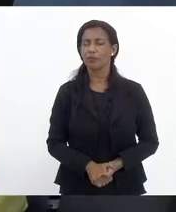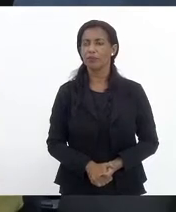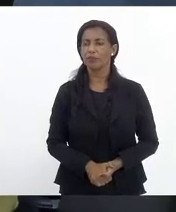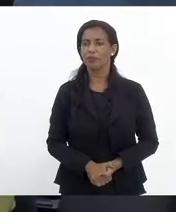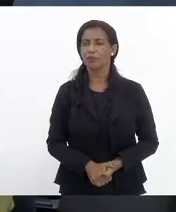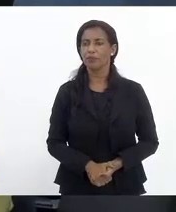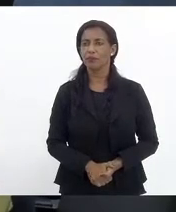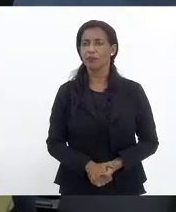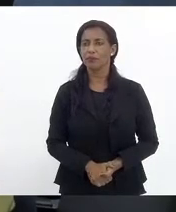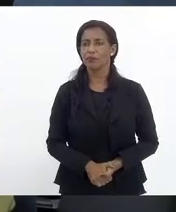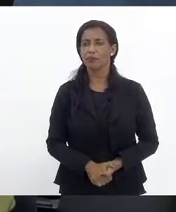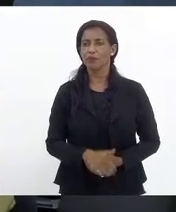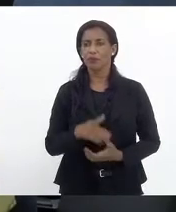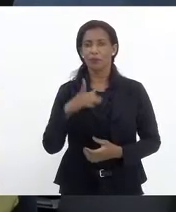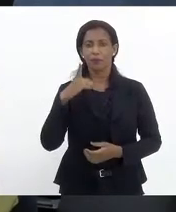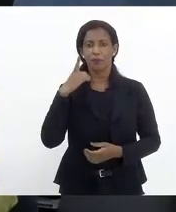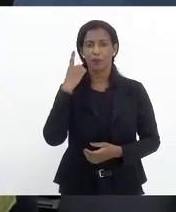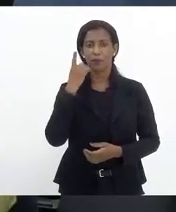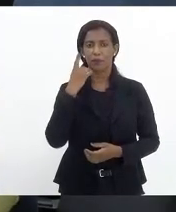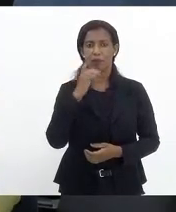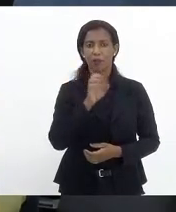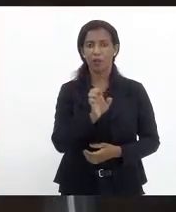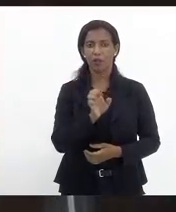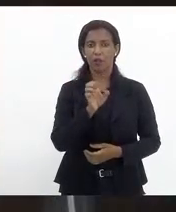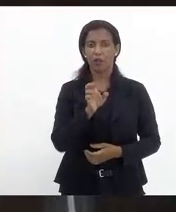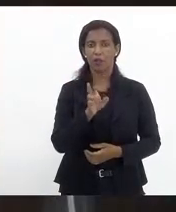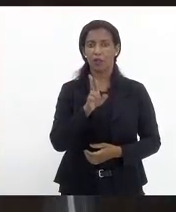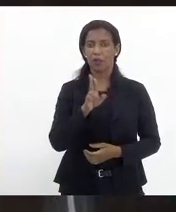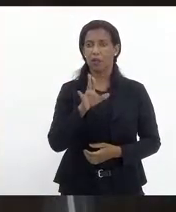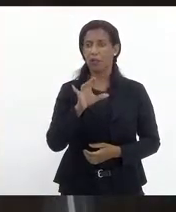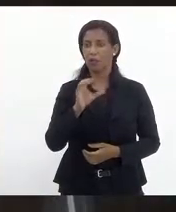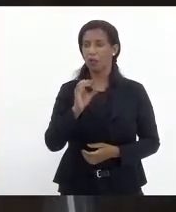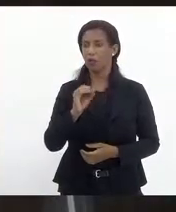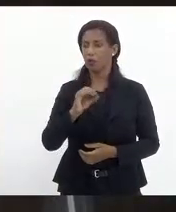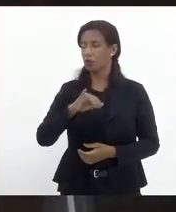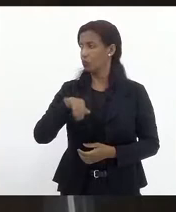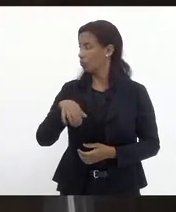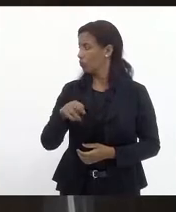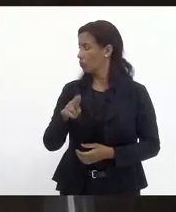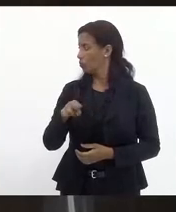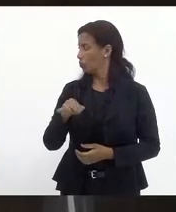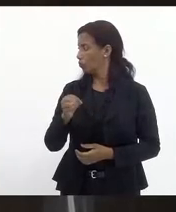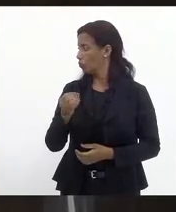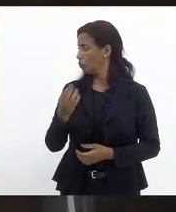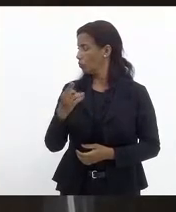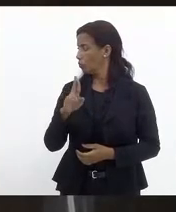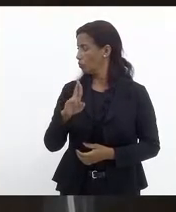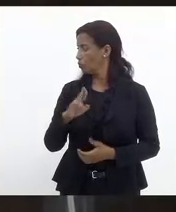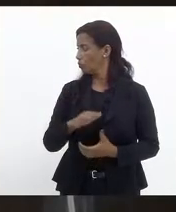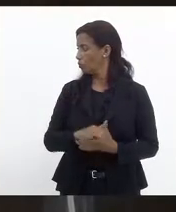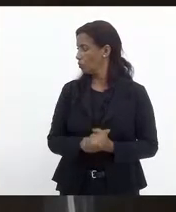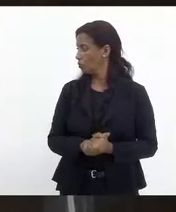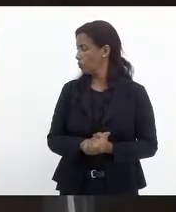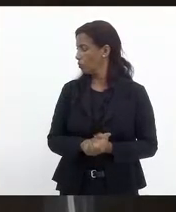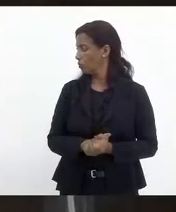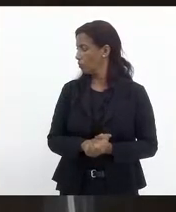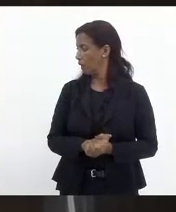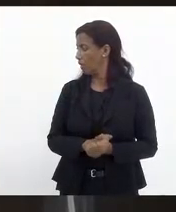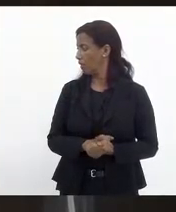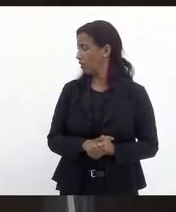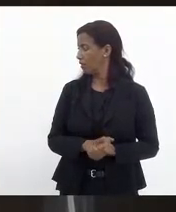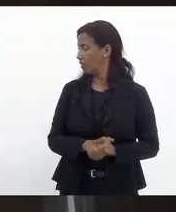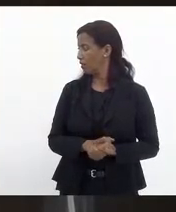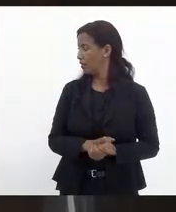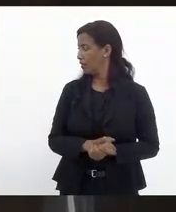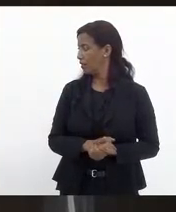Deputado Eurico Júnior. Senhor presidente, sobre o projeto de número 4690